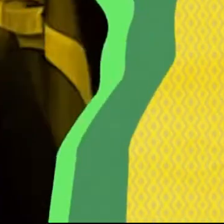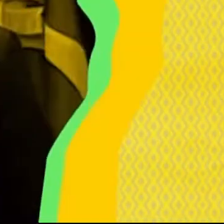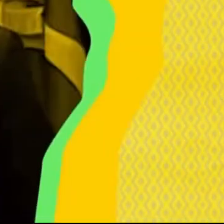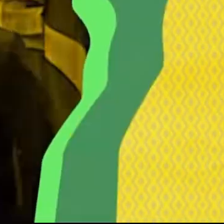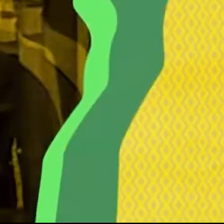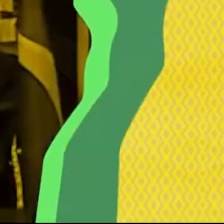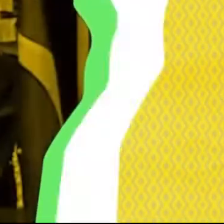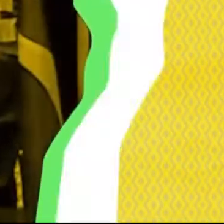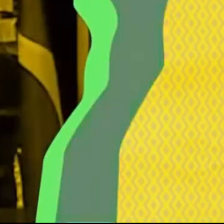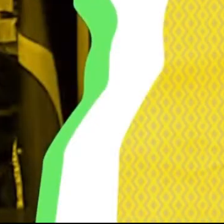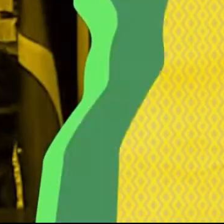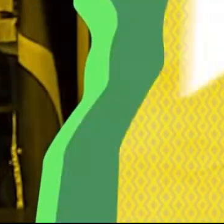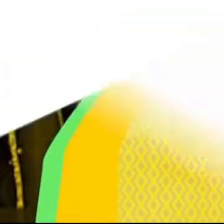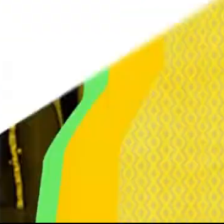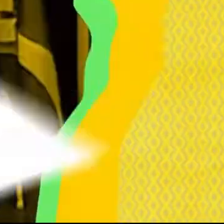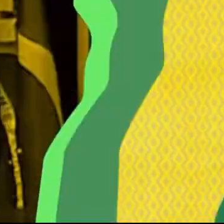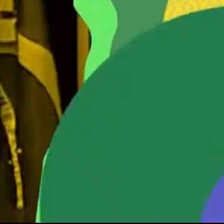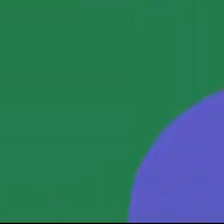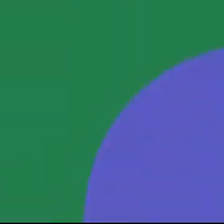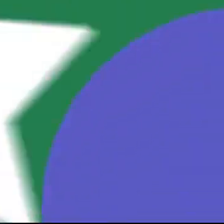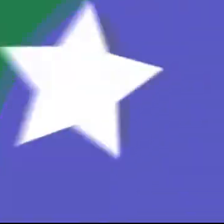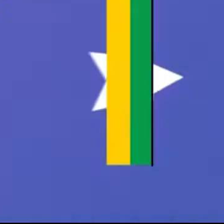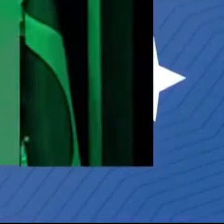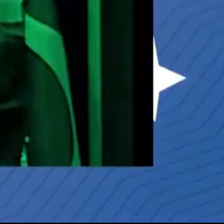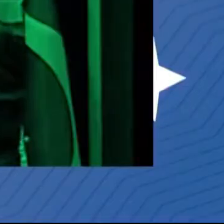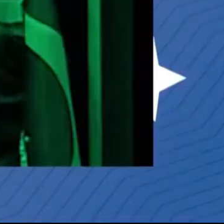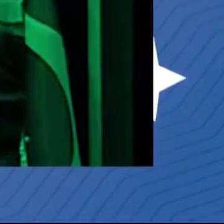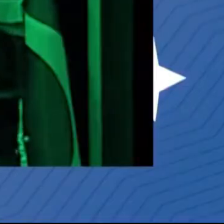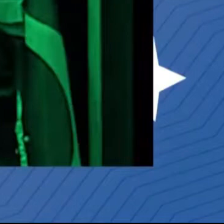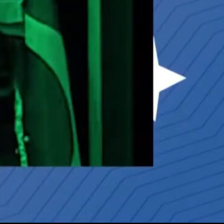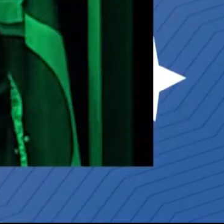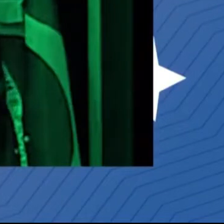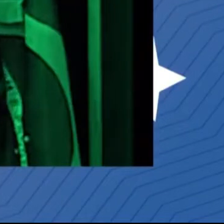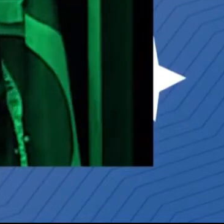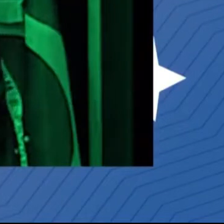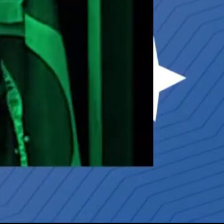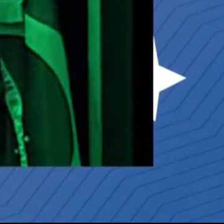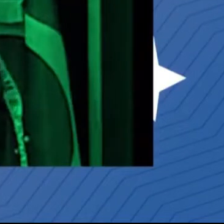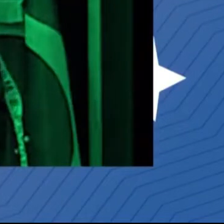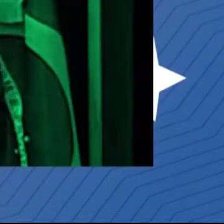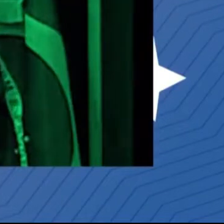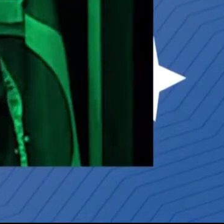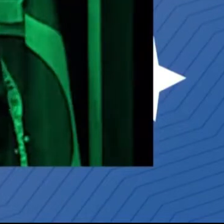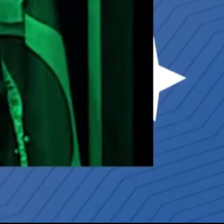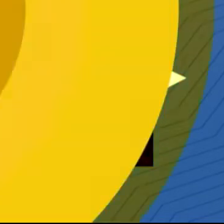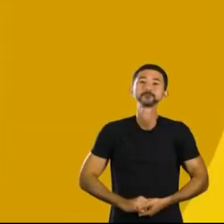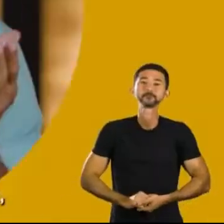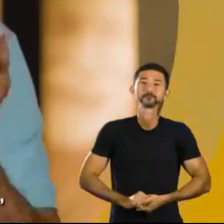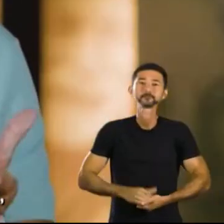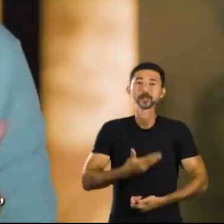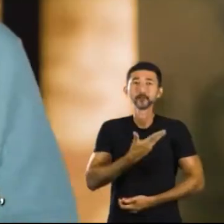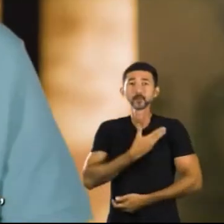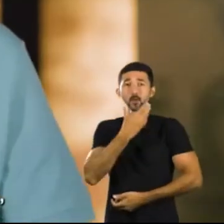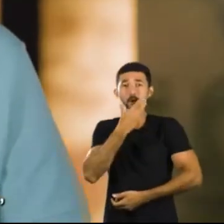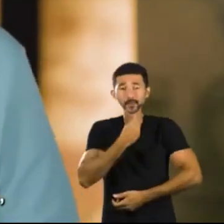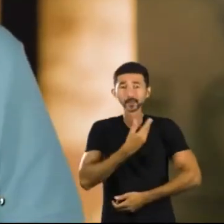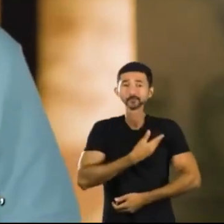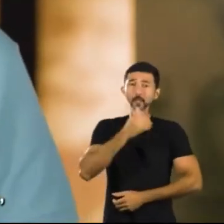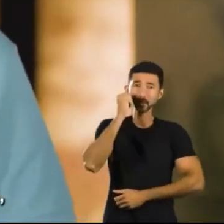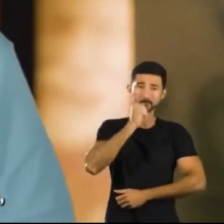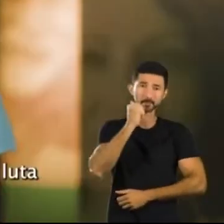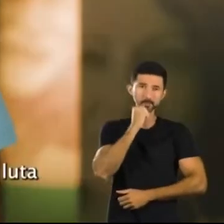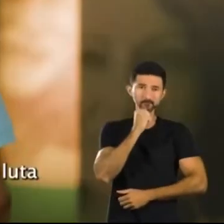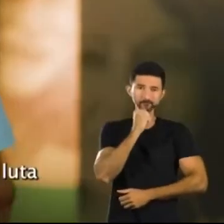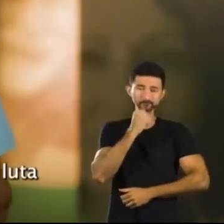Couto, senador, não foge à luta. Mário Couto, está na hora de voltar. Meus amigos e minhas